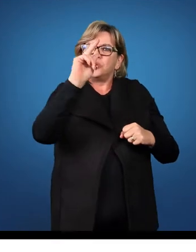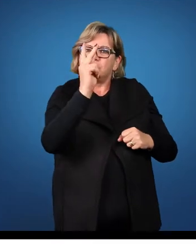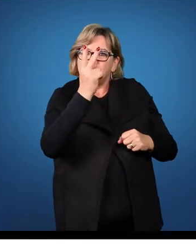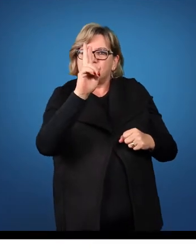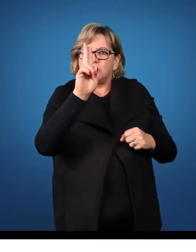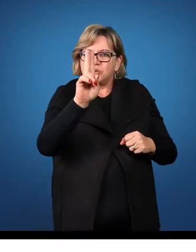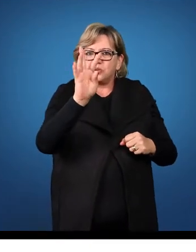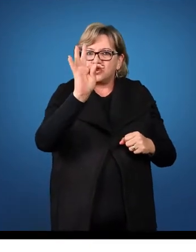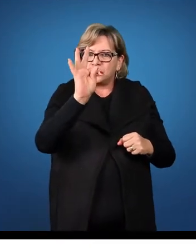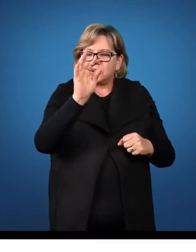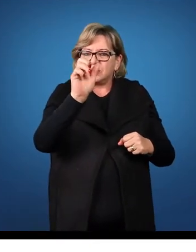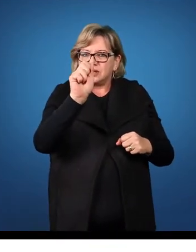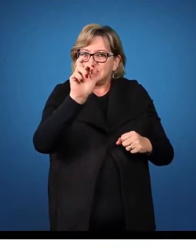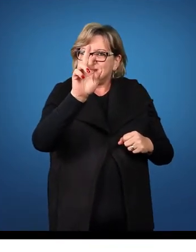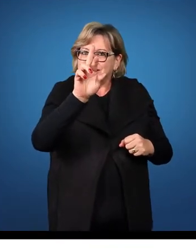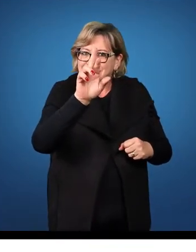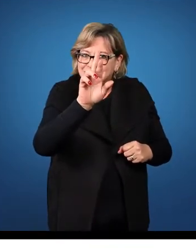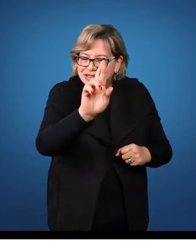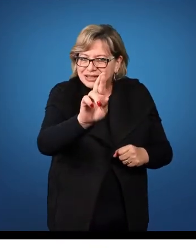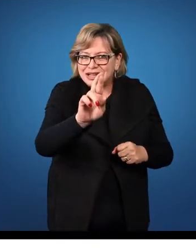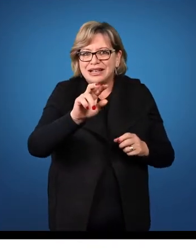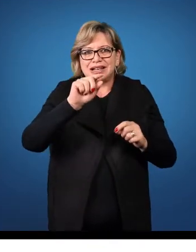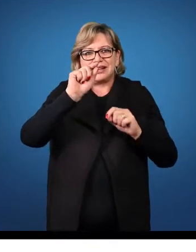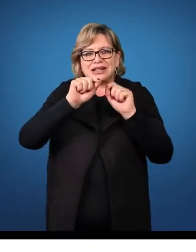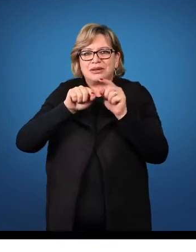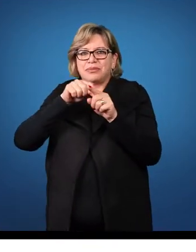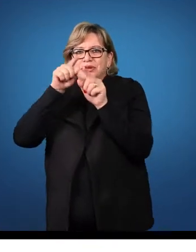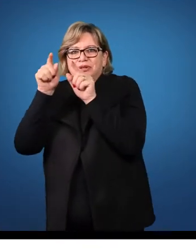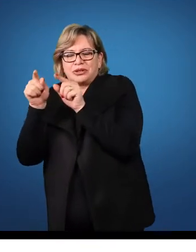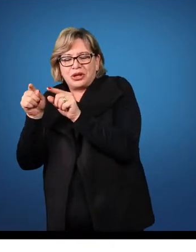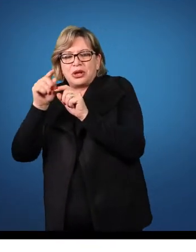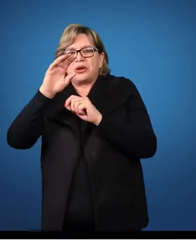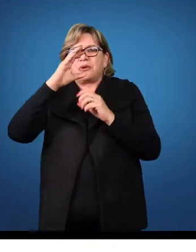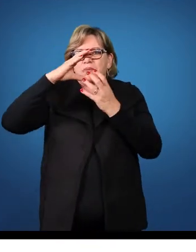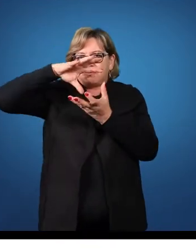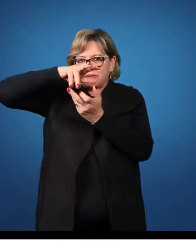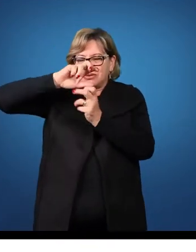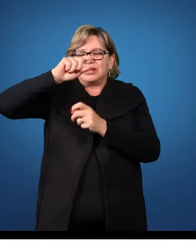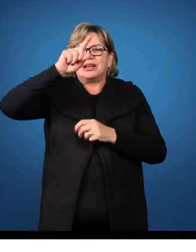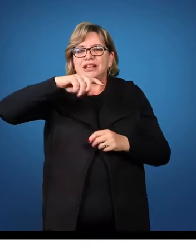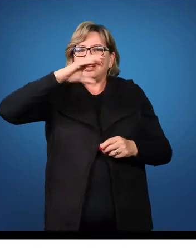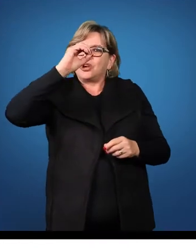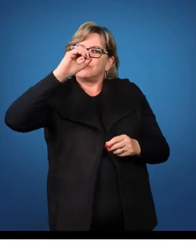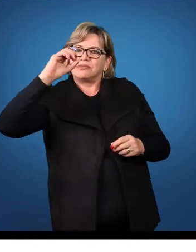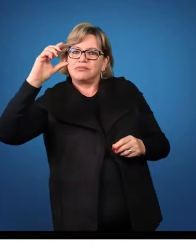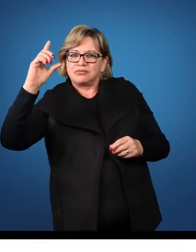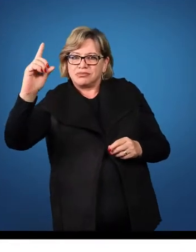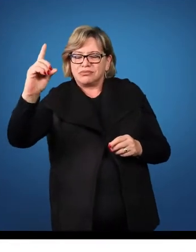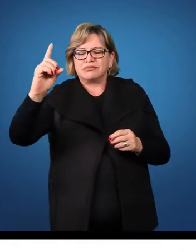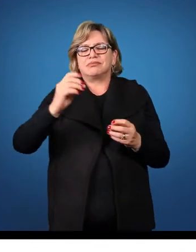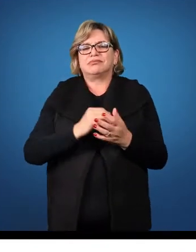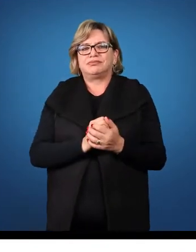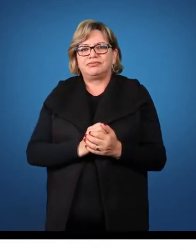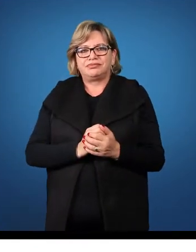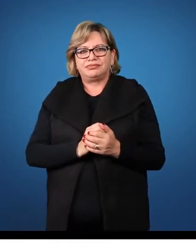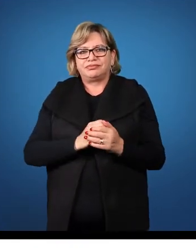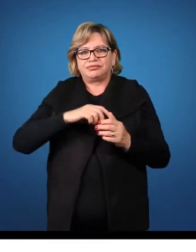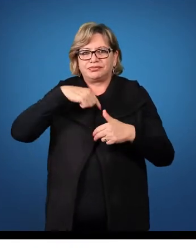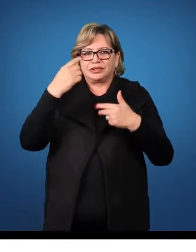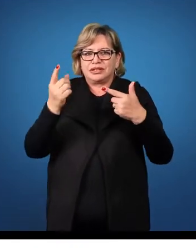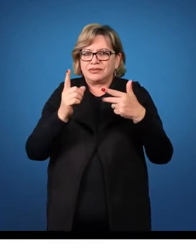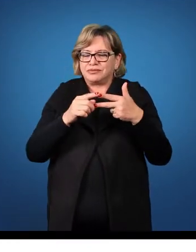perfeito e bola como objeto direto e complemento aí do verbo na voz ativa.